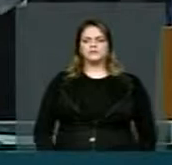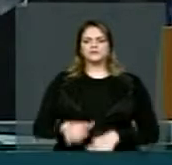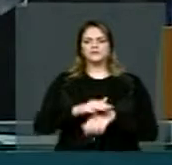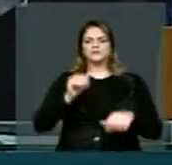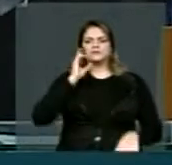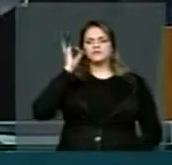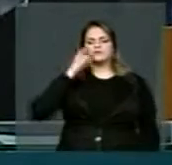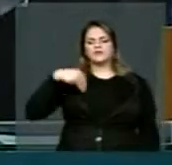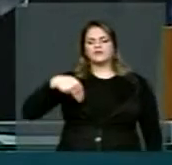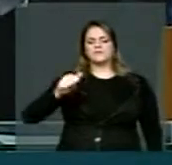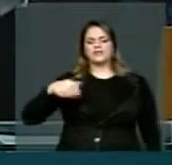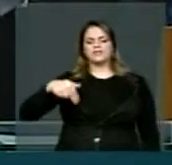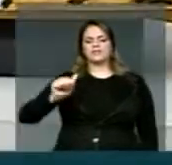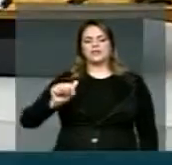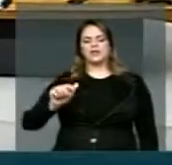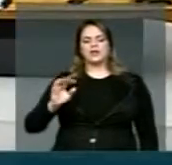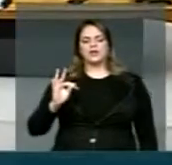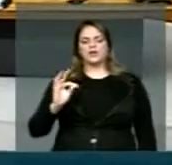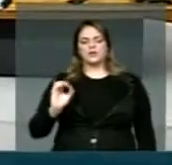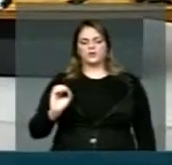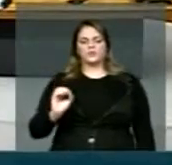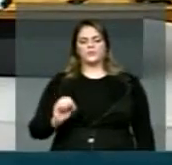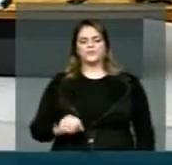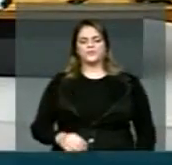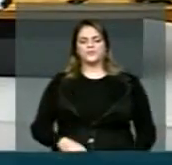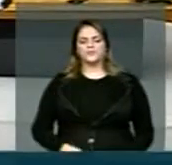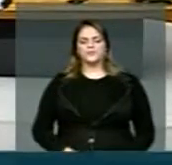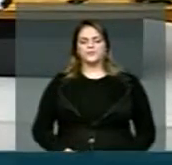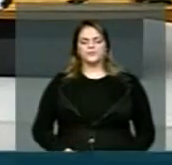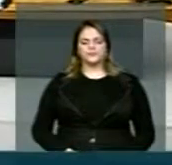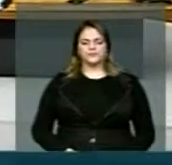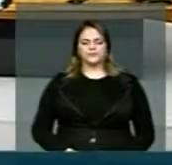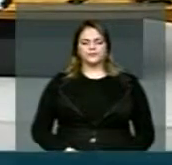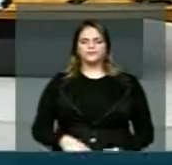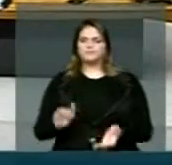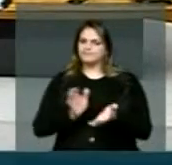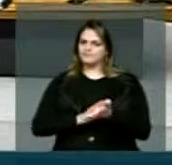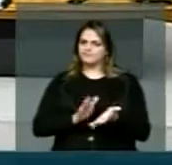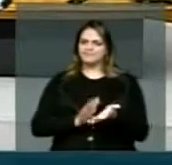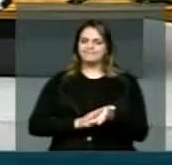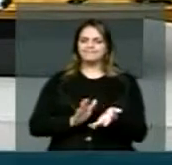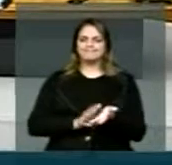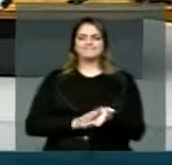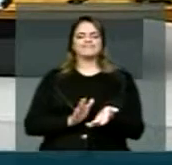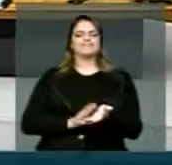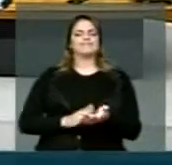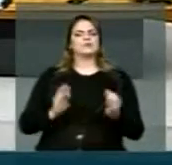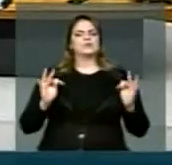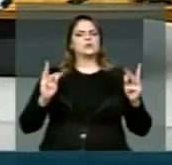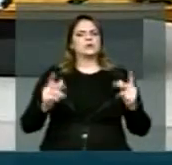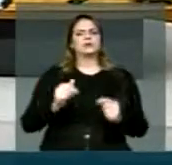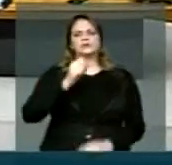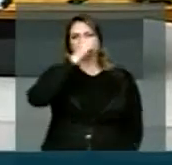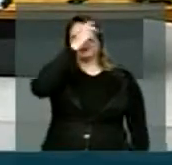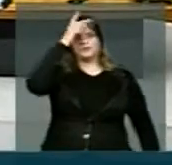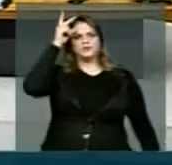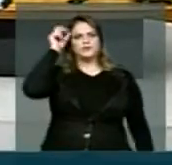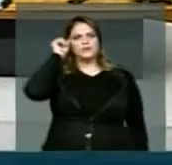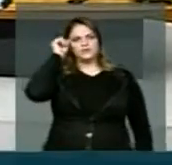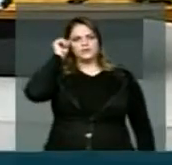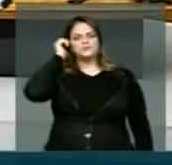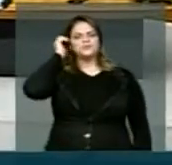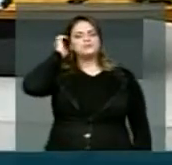Manato, senhor presidente, eu queria parabenizar a todos os prefeitos